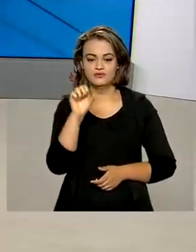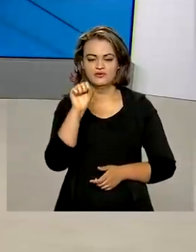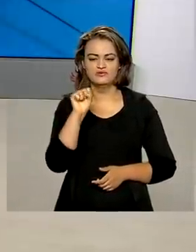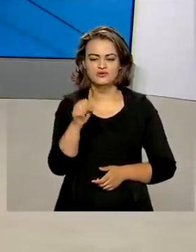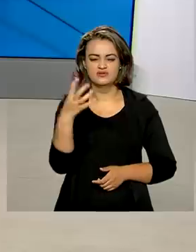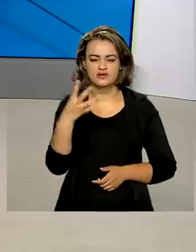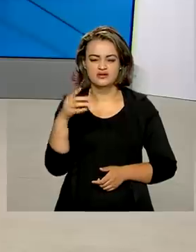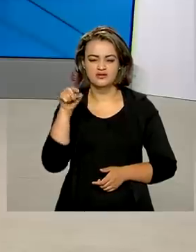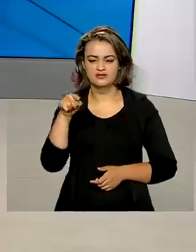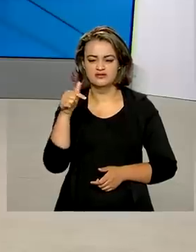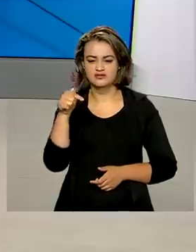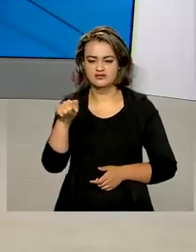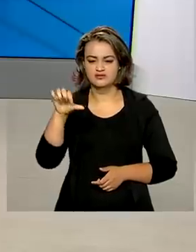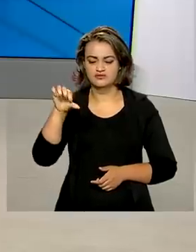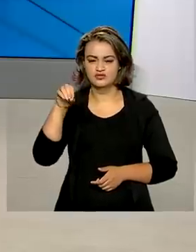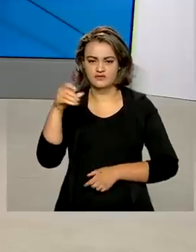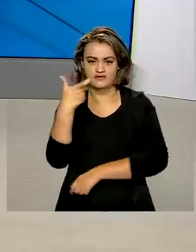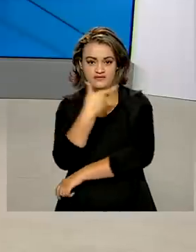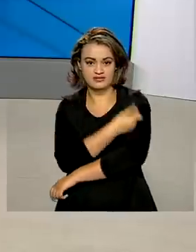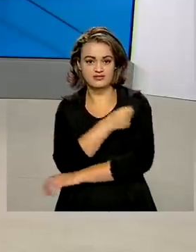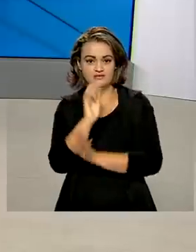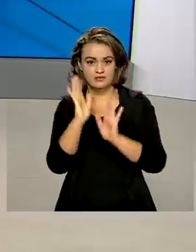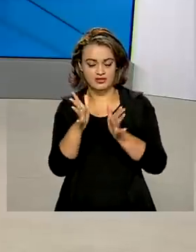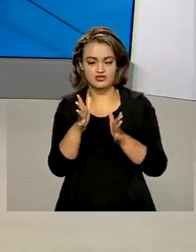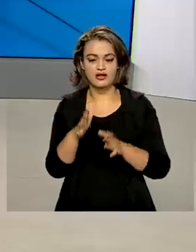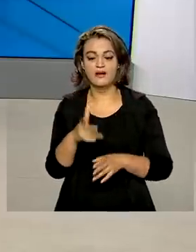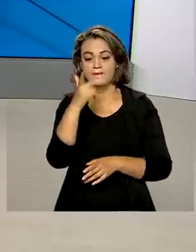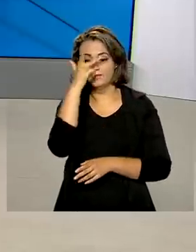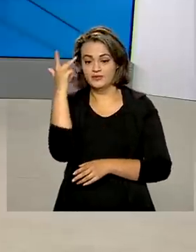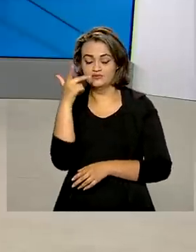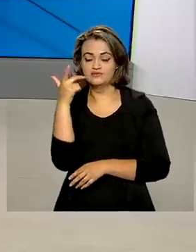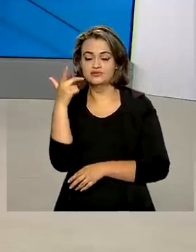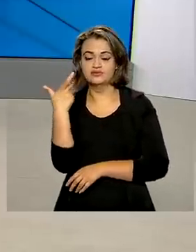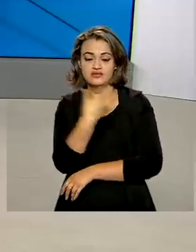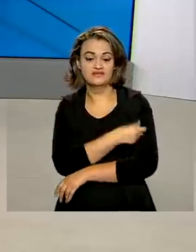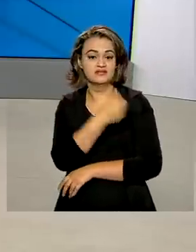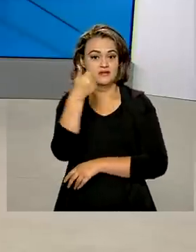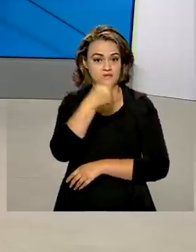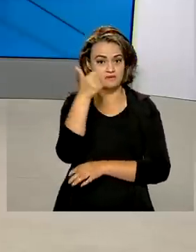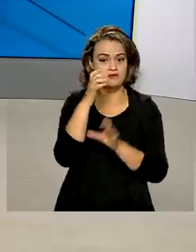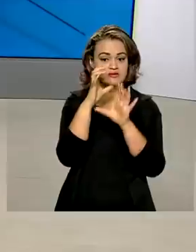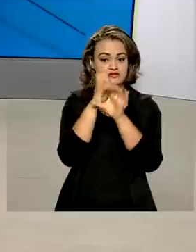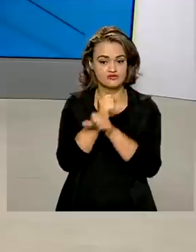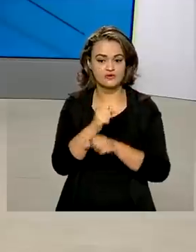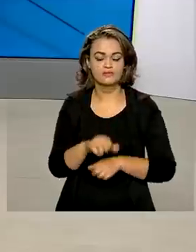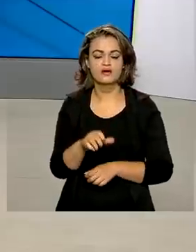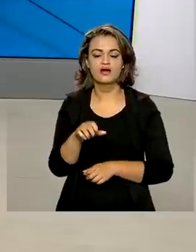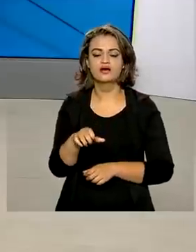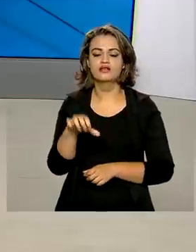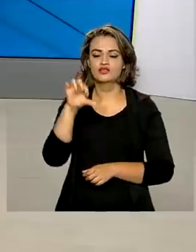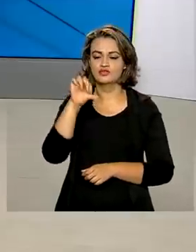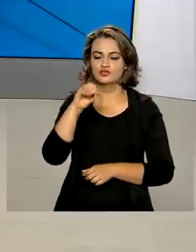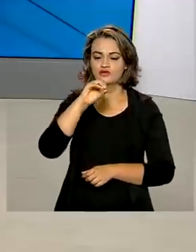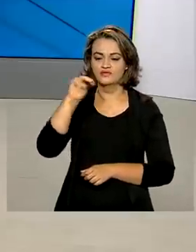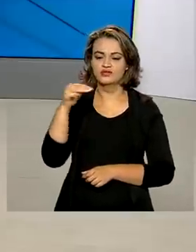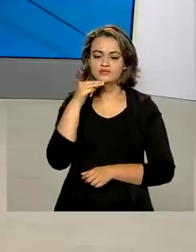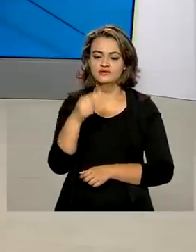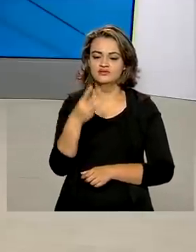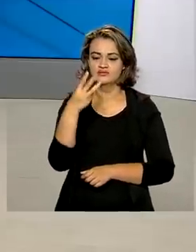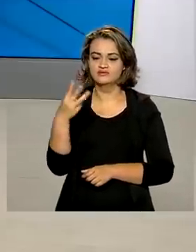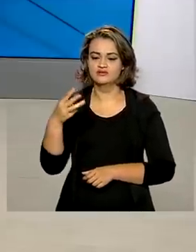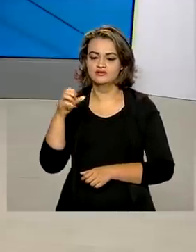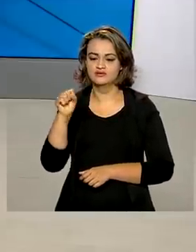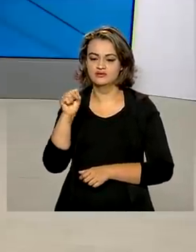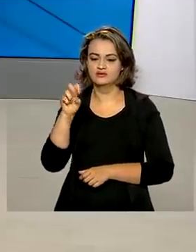mil 790 foram aplicadas. As pessoas que tomaram a primeira dose da vacina ultrapassam em 90 milhões